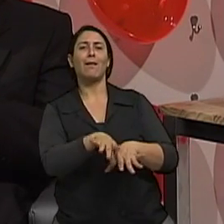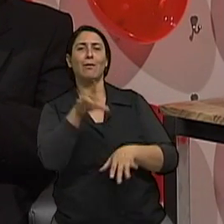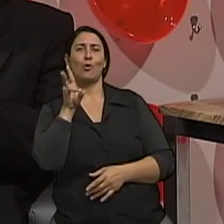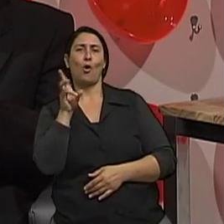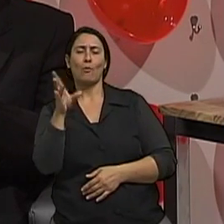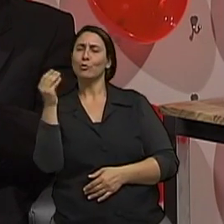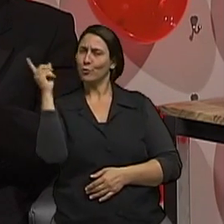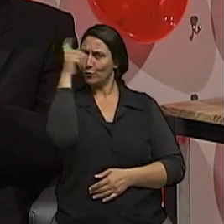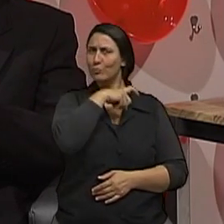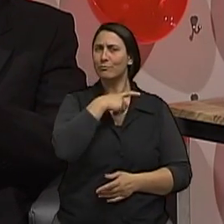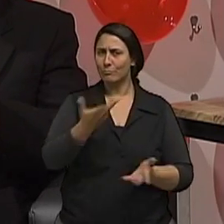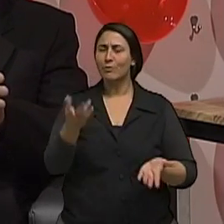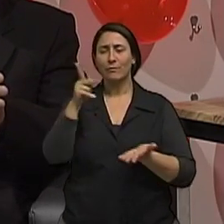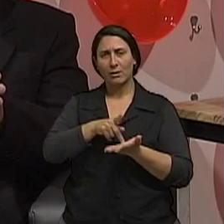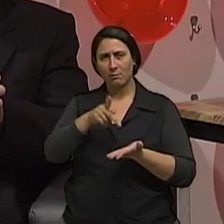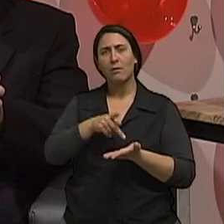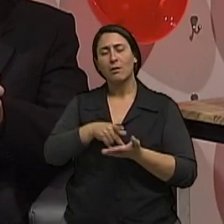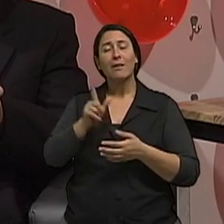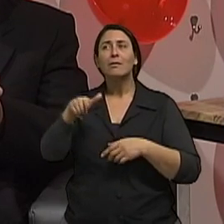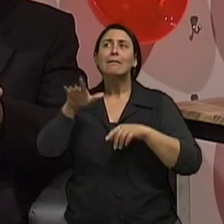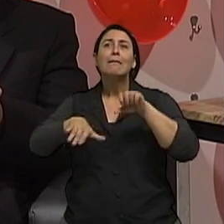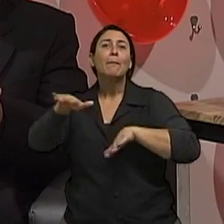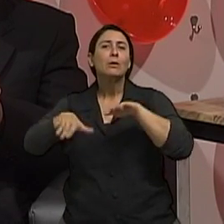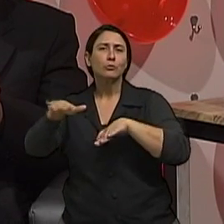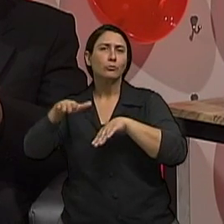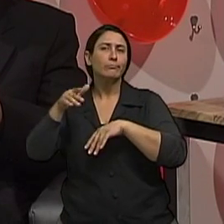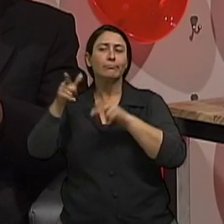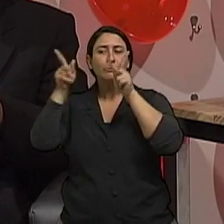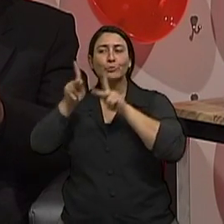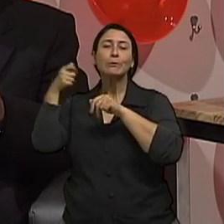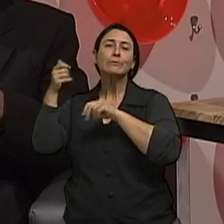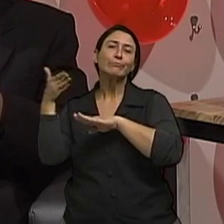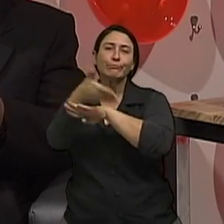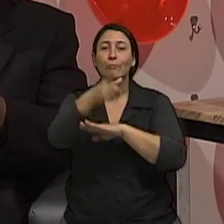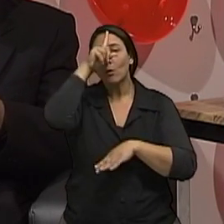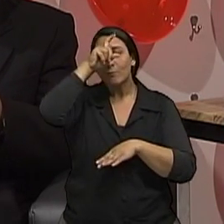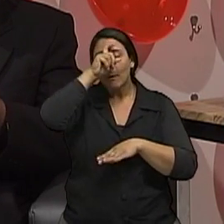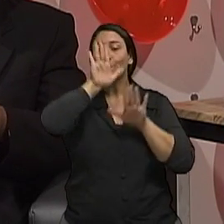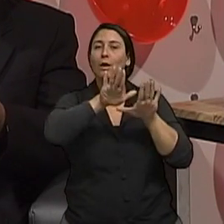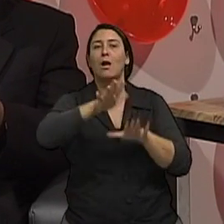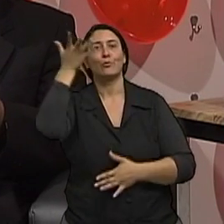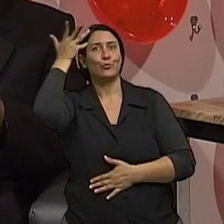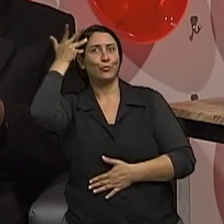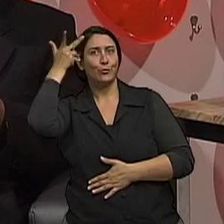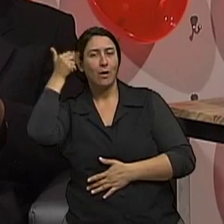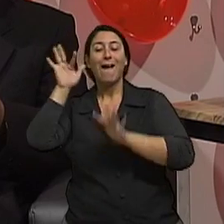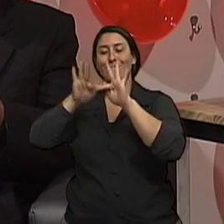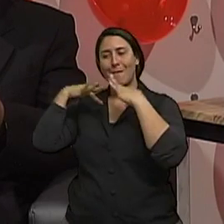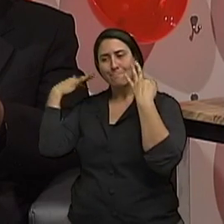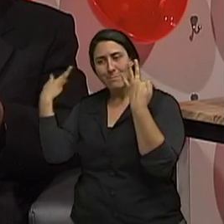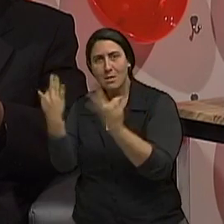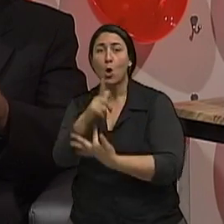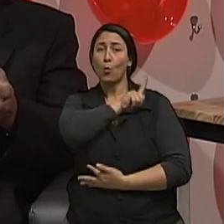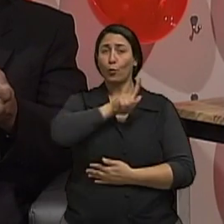indivíduo precisa, primeiro, idealmente, de um tempo de hospitalização, então, a família e o Estado tem que ter um papel